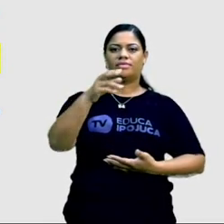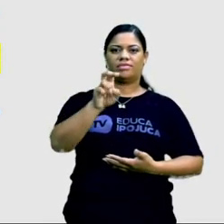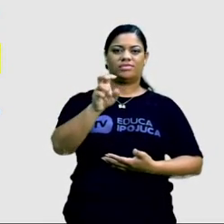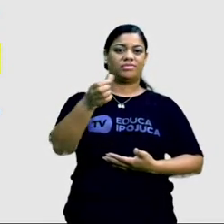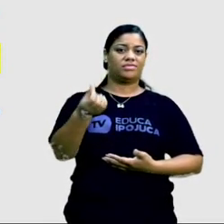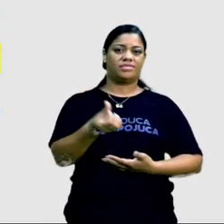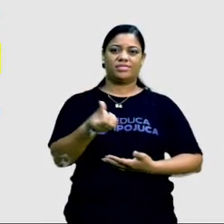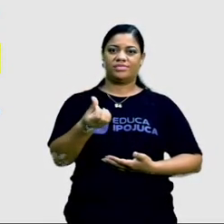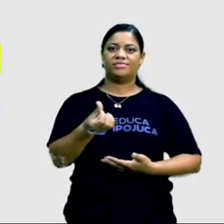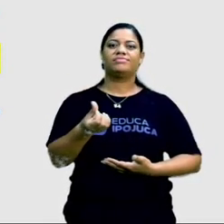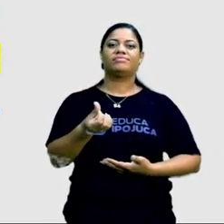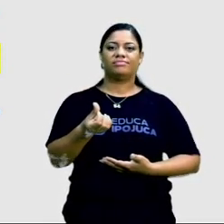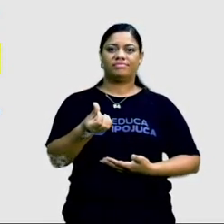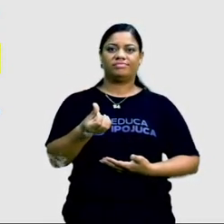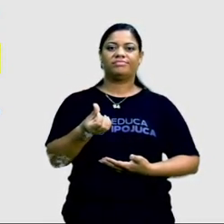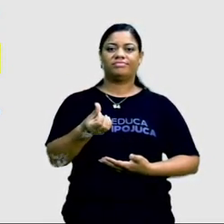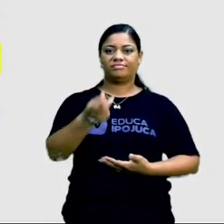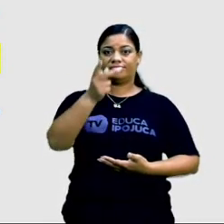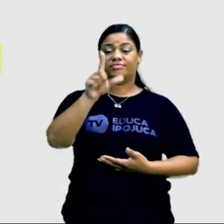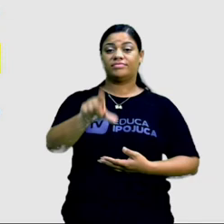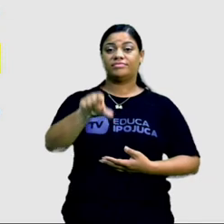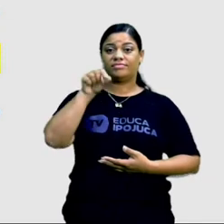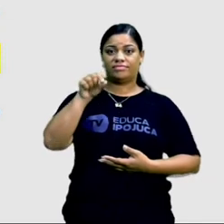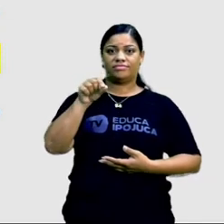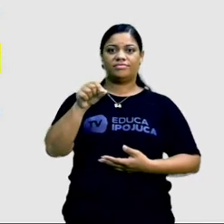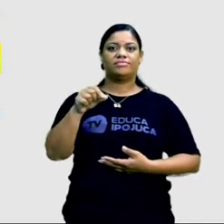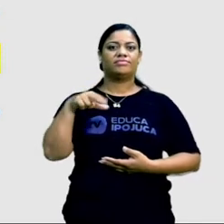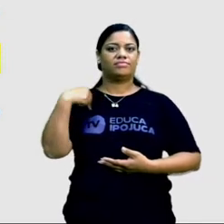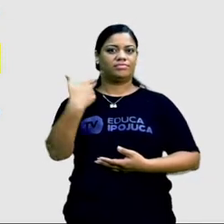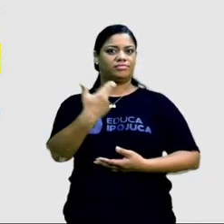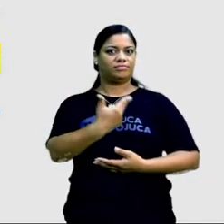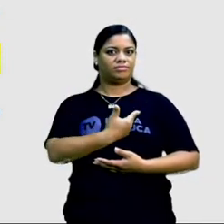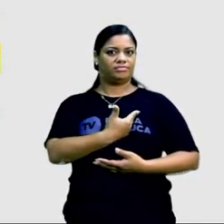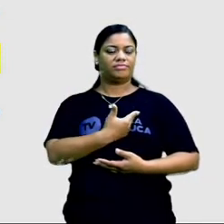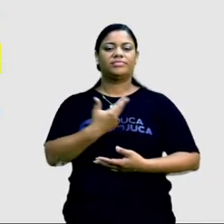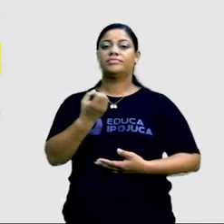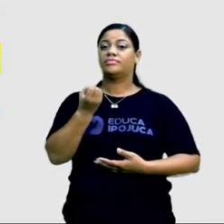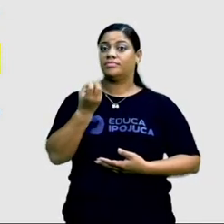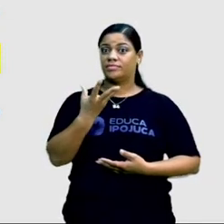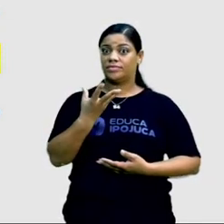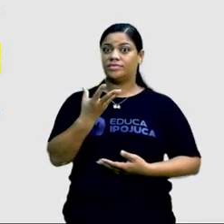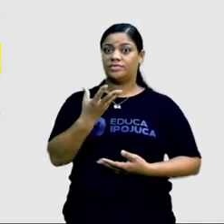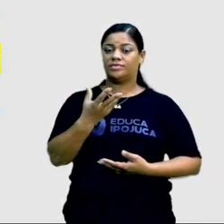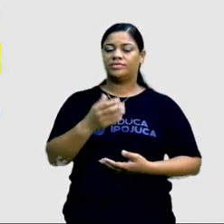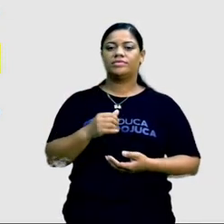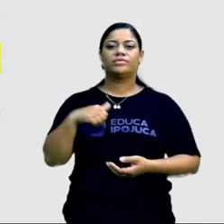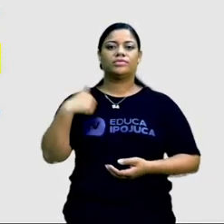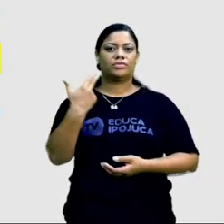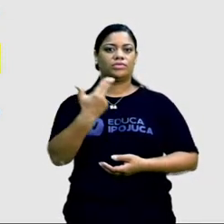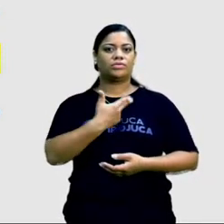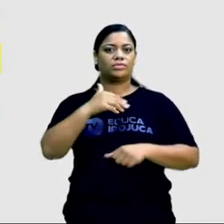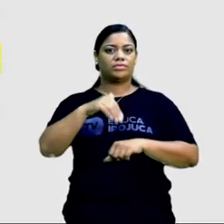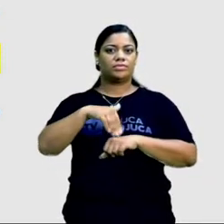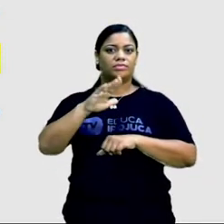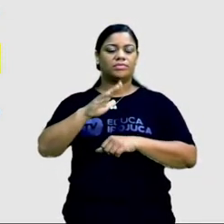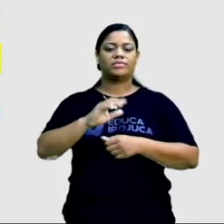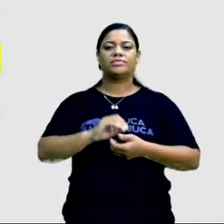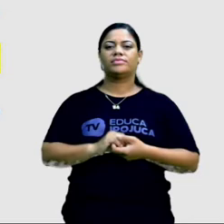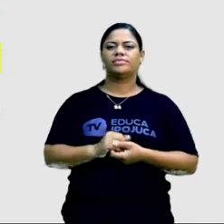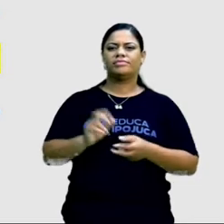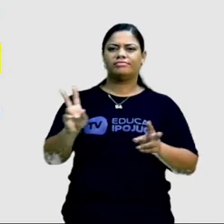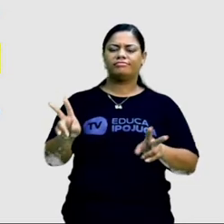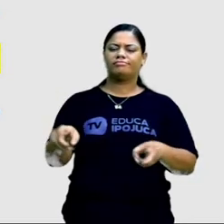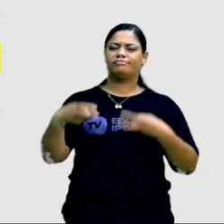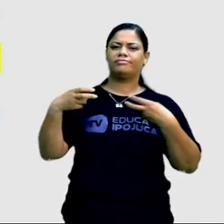sexto lugar nas prioridades da gente. Que bom seria se tivéssemos no nosso mindset um